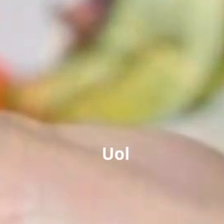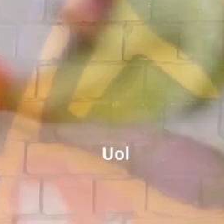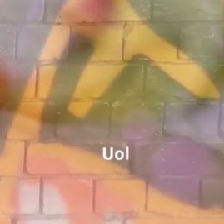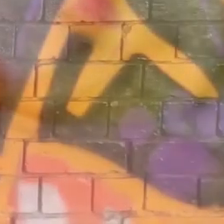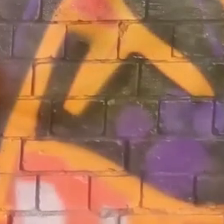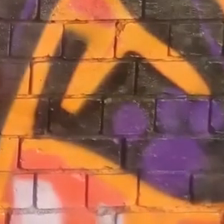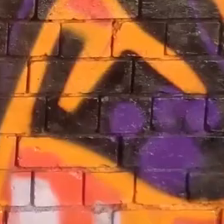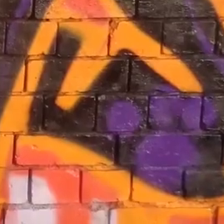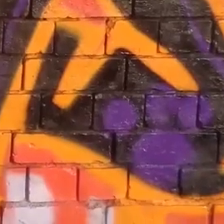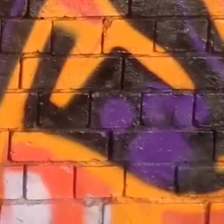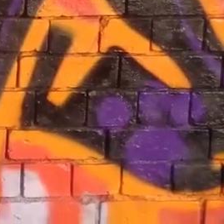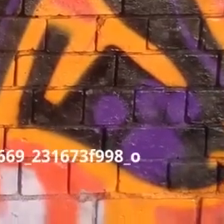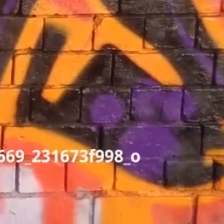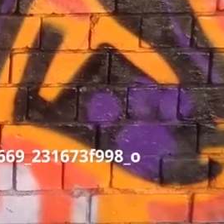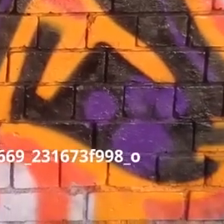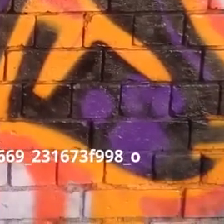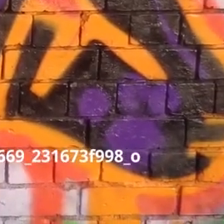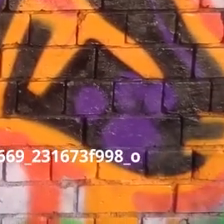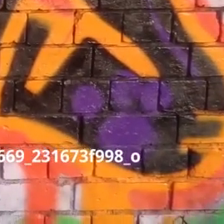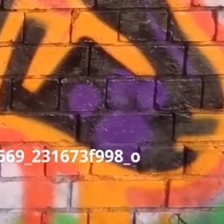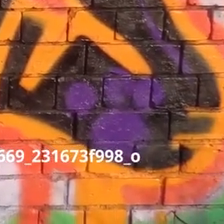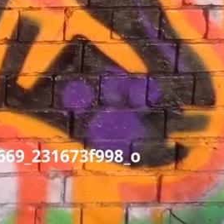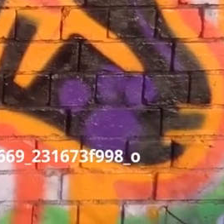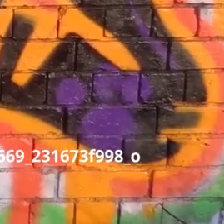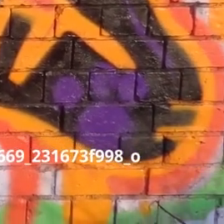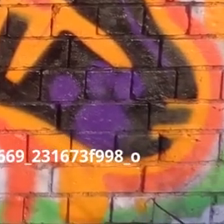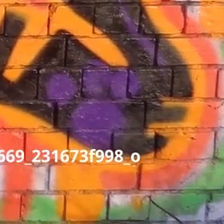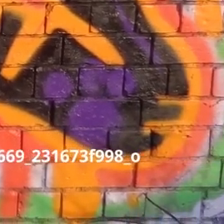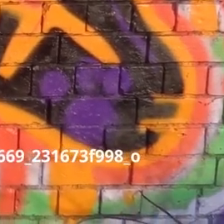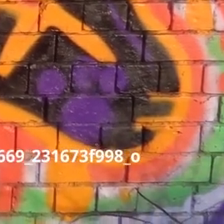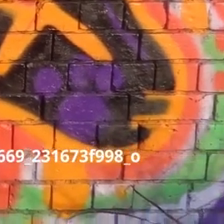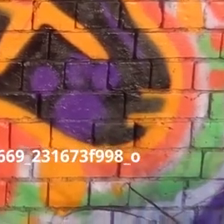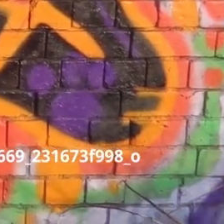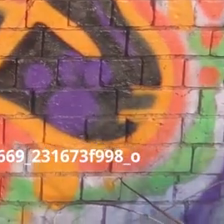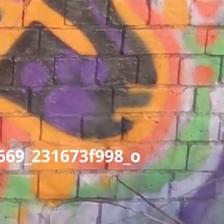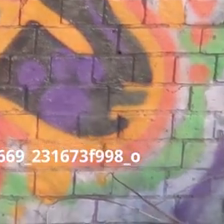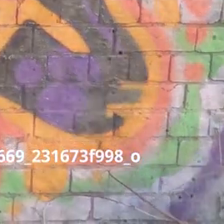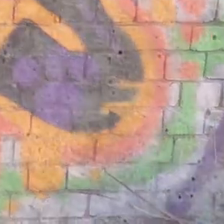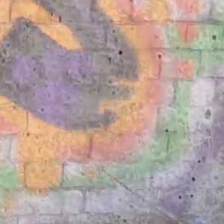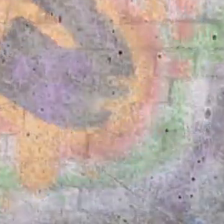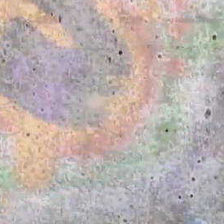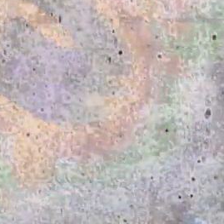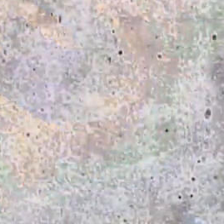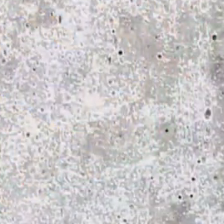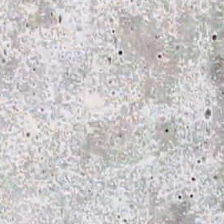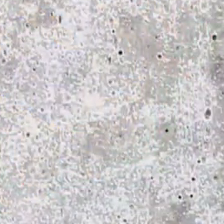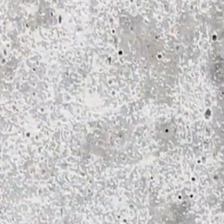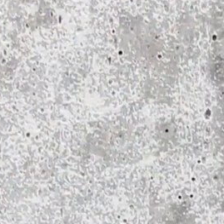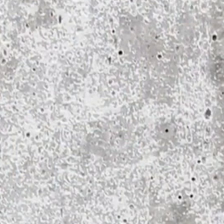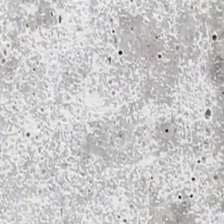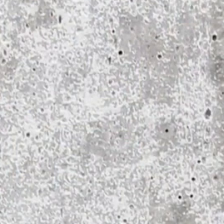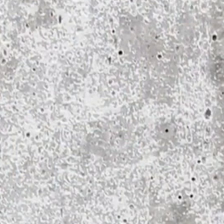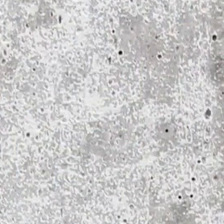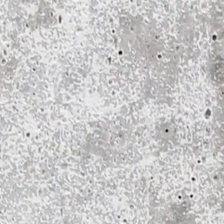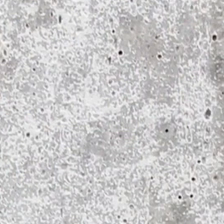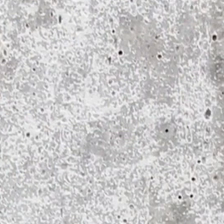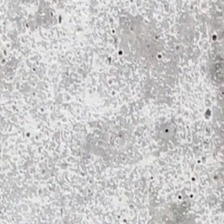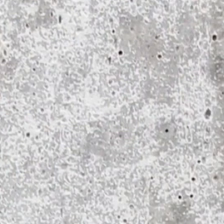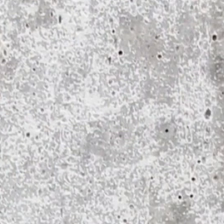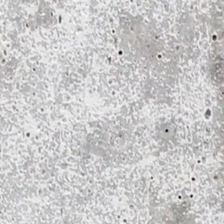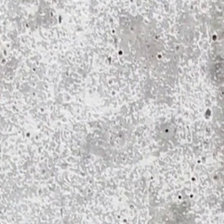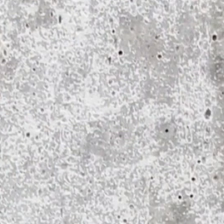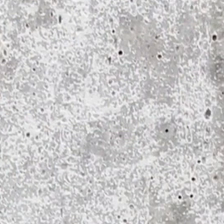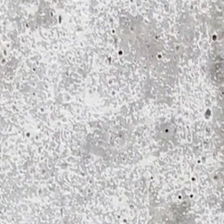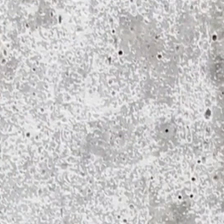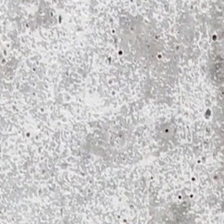história e filosofia da ciência. Os temas serão abordados de forma interdisciplinar, a partir de conhecimentos das ciências